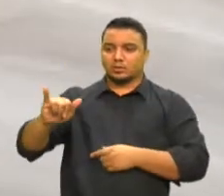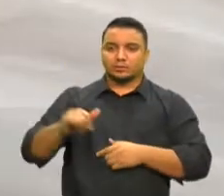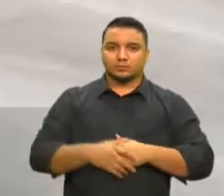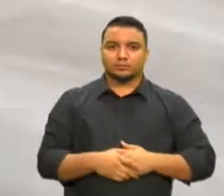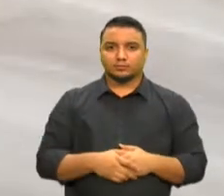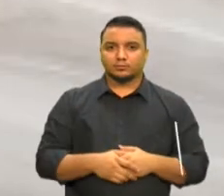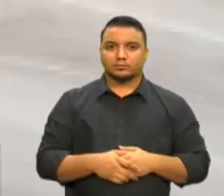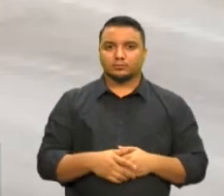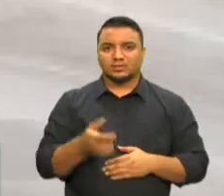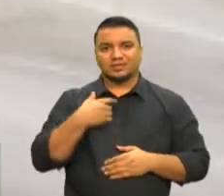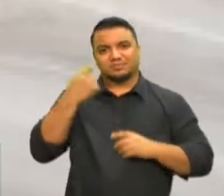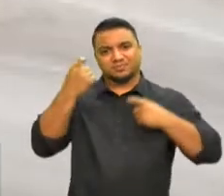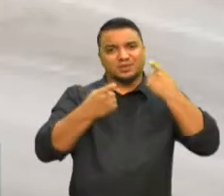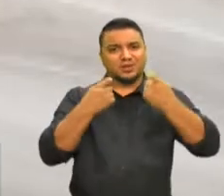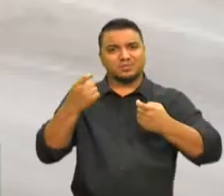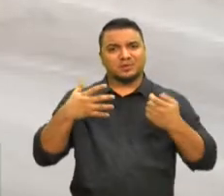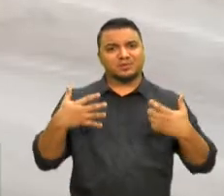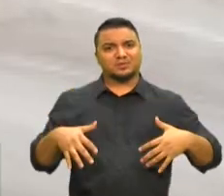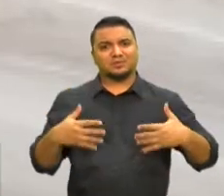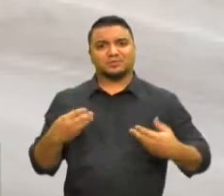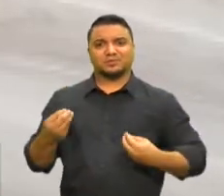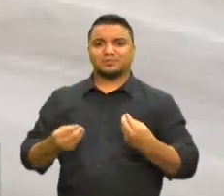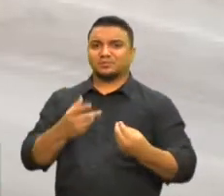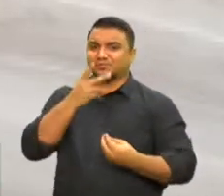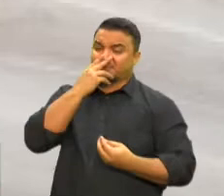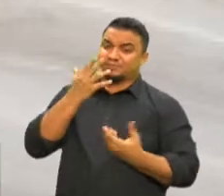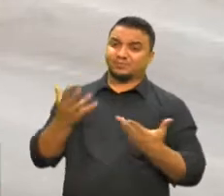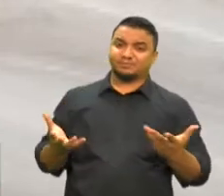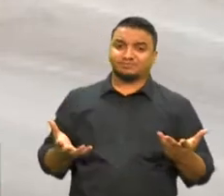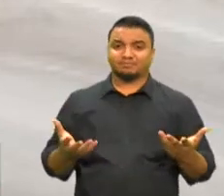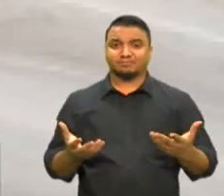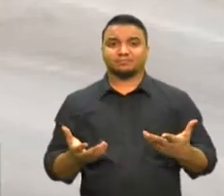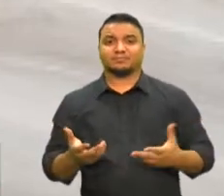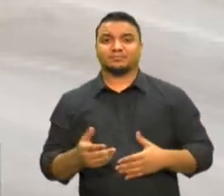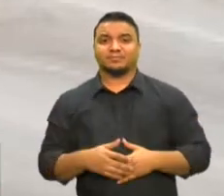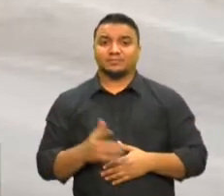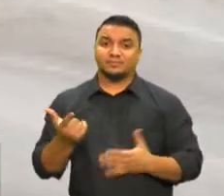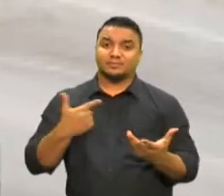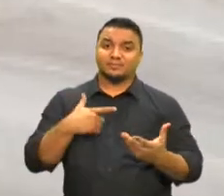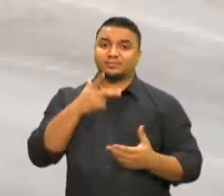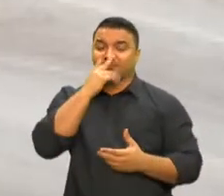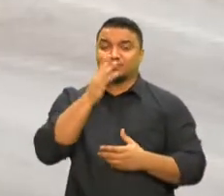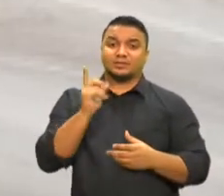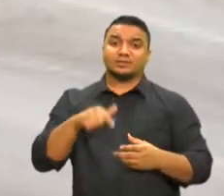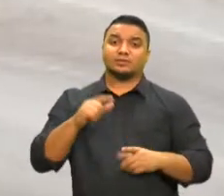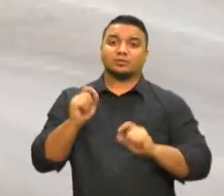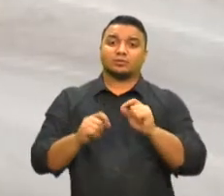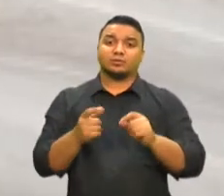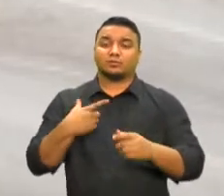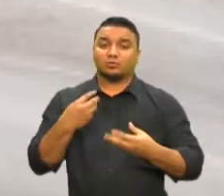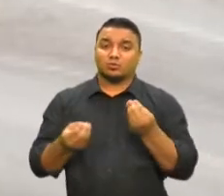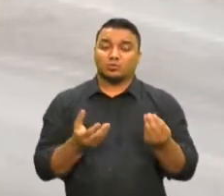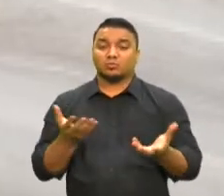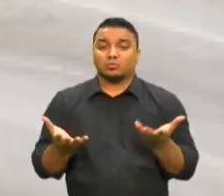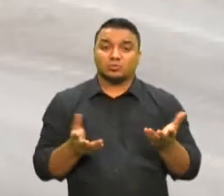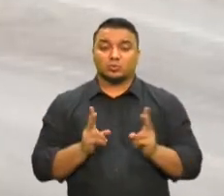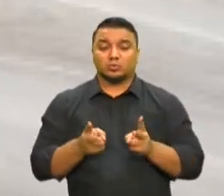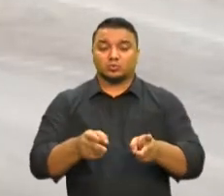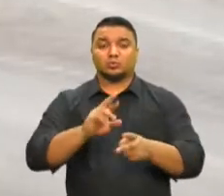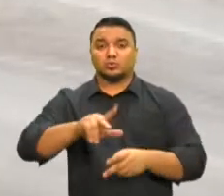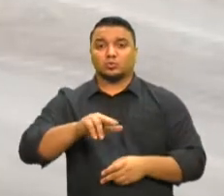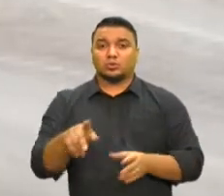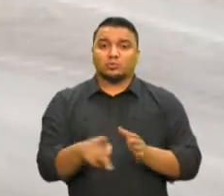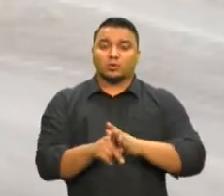seu conduto, que parece até um modus operandi, né, e que aposta na instabilidade das